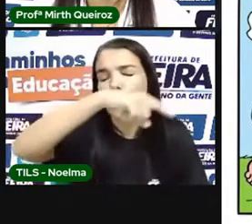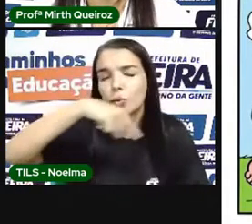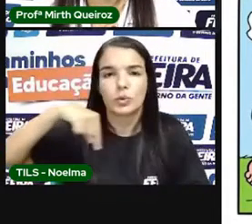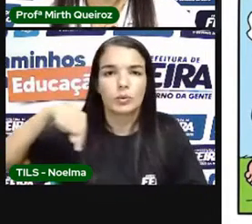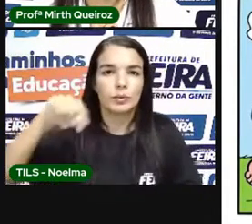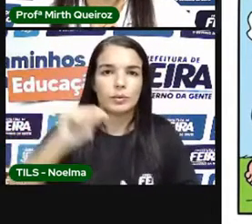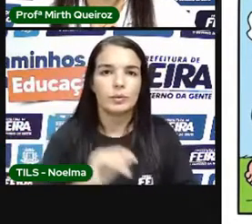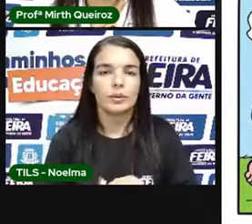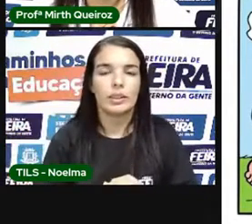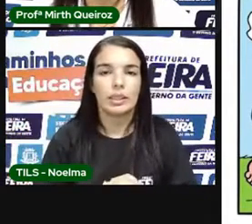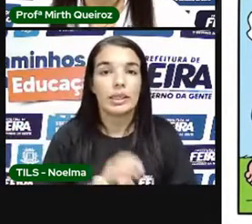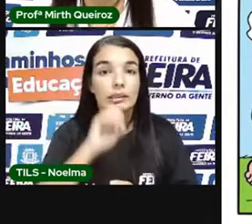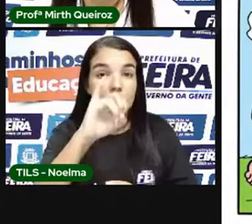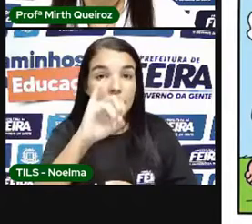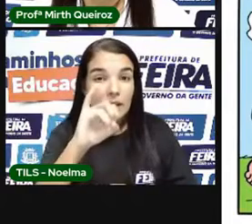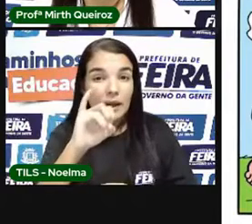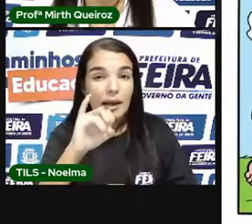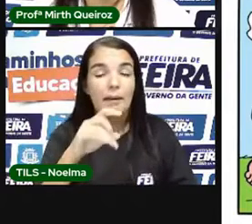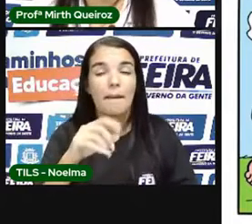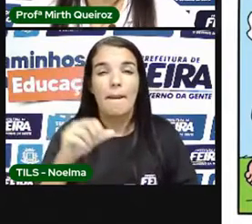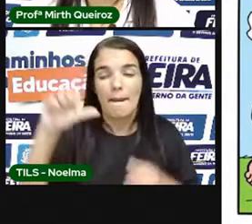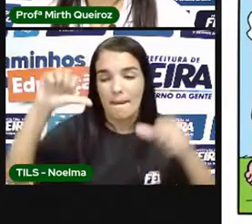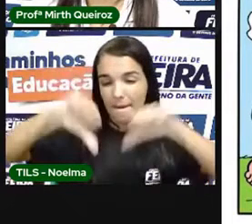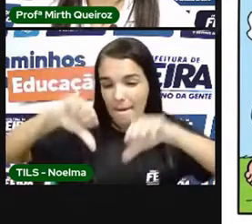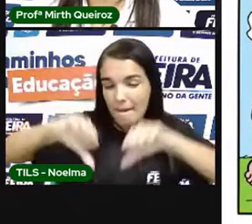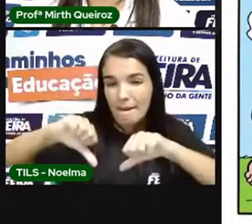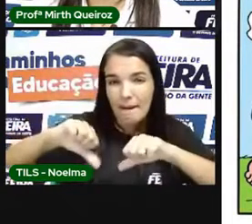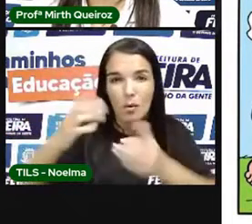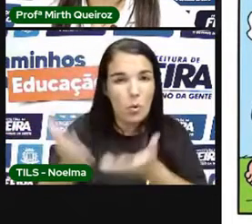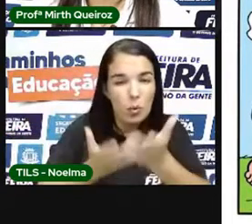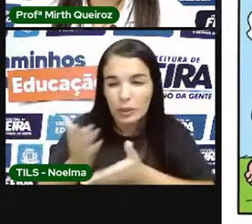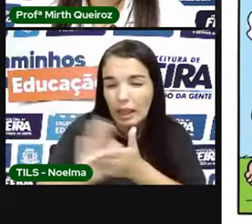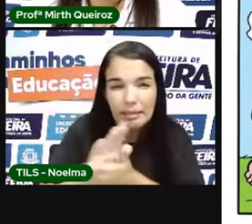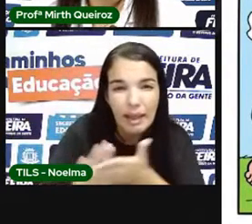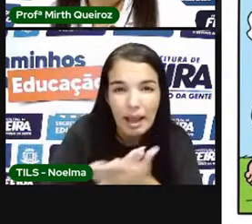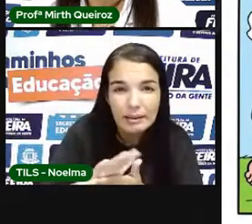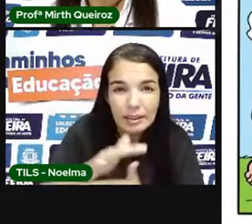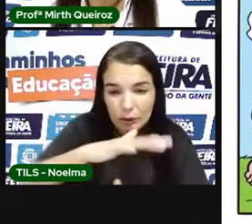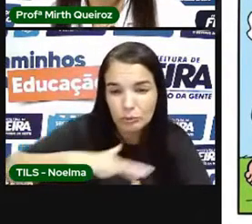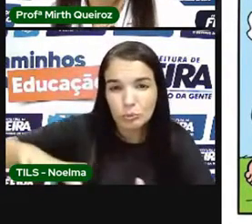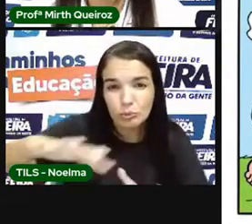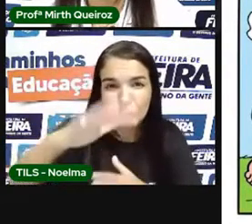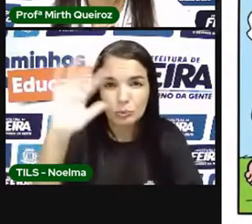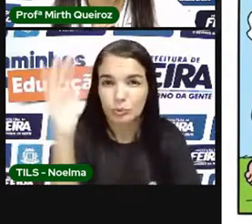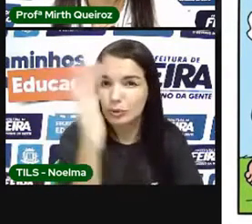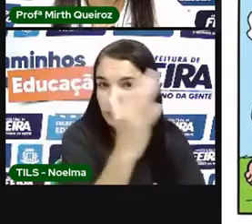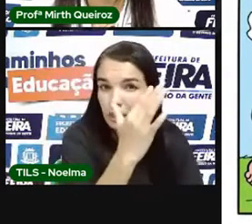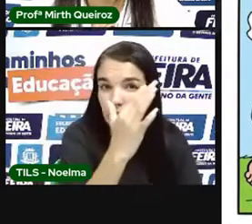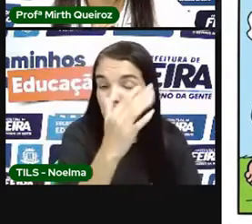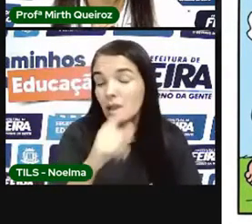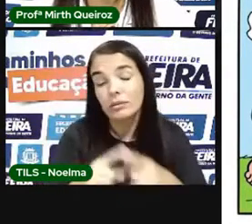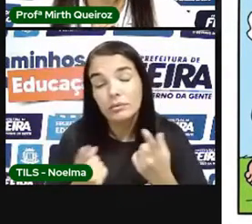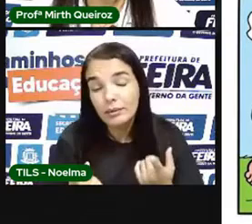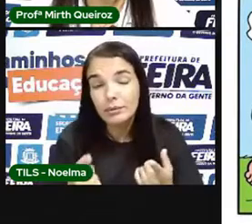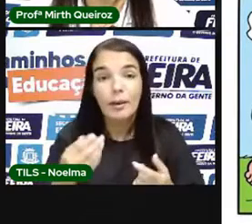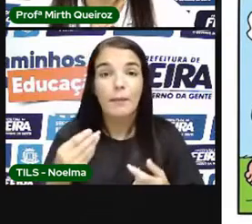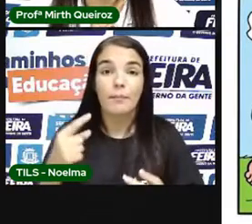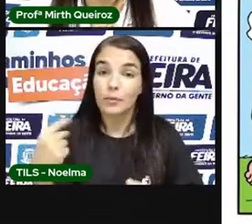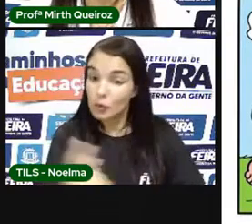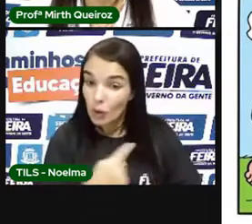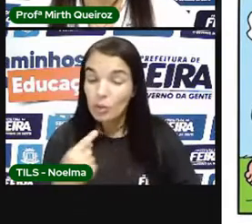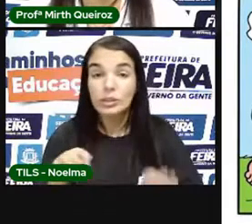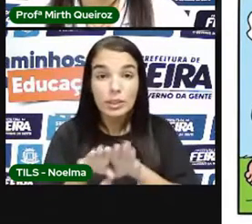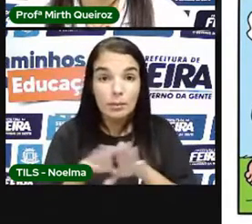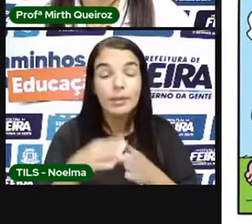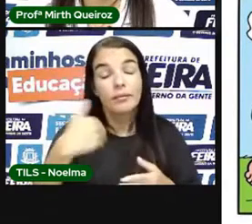Para a gente Se a gente Maltrata o meio ambiente A gente está Se maltratando também Porque a gente Precisa dele Para sobreviver Então é